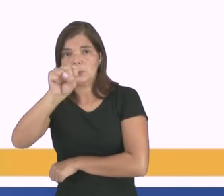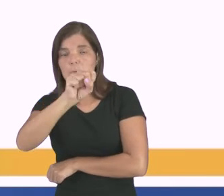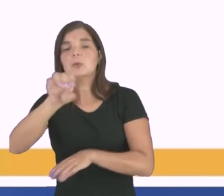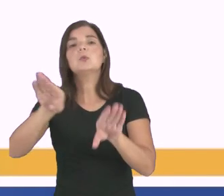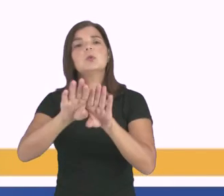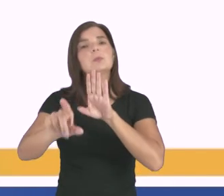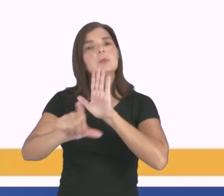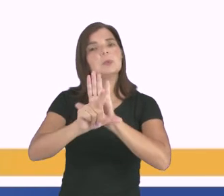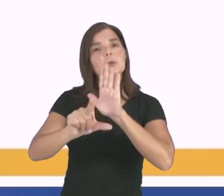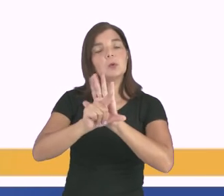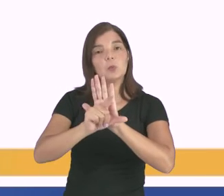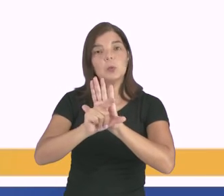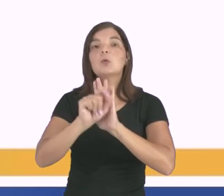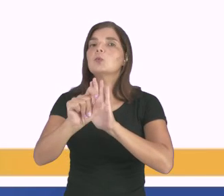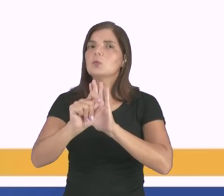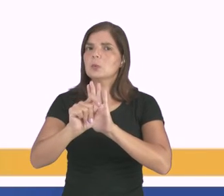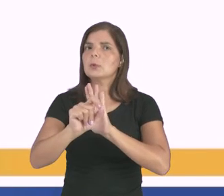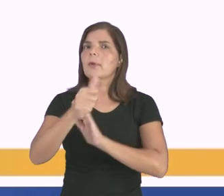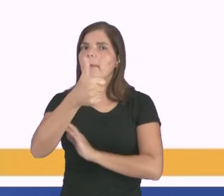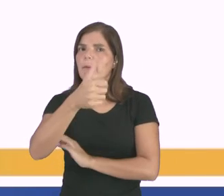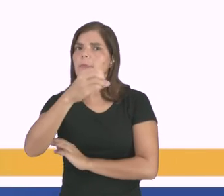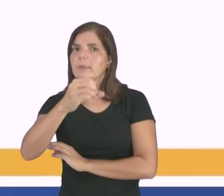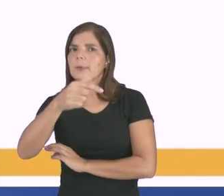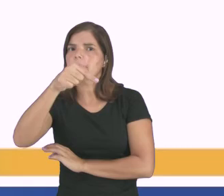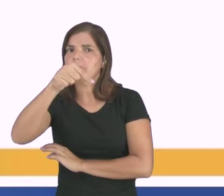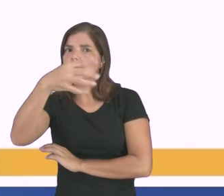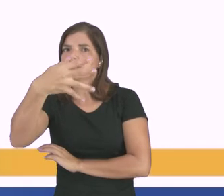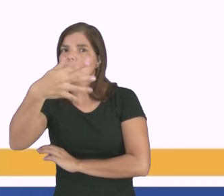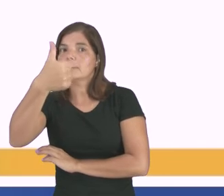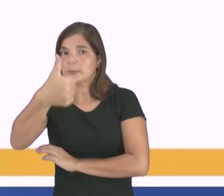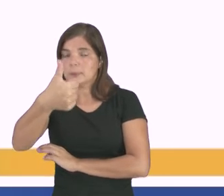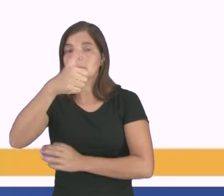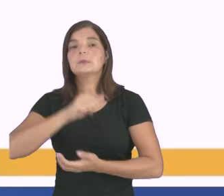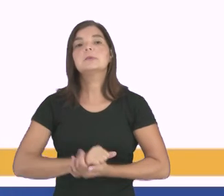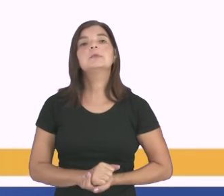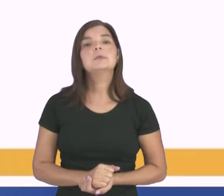a lei também do Estatuto do Idoso, que é a Lei 10.741,